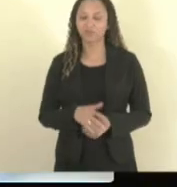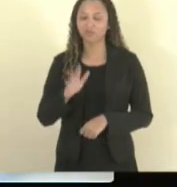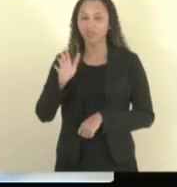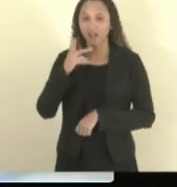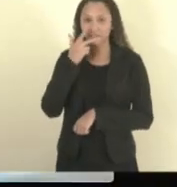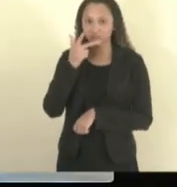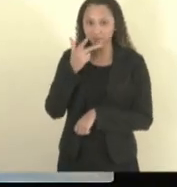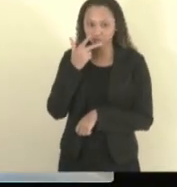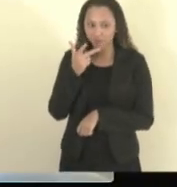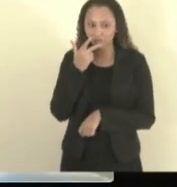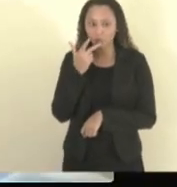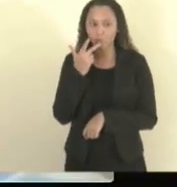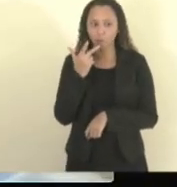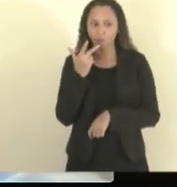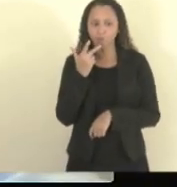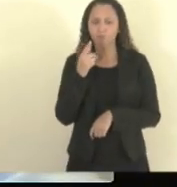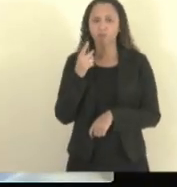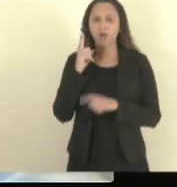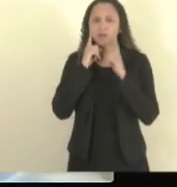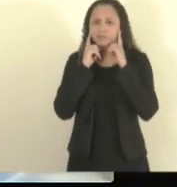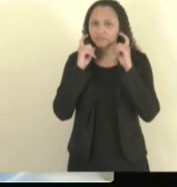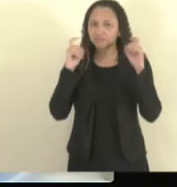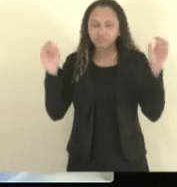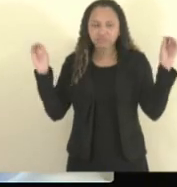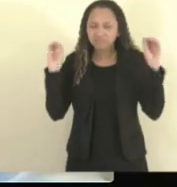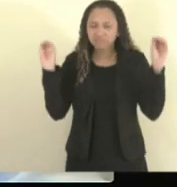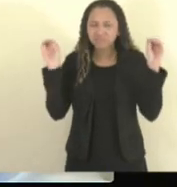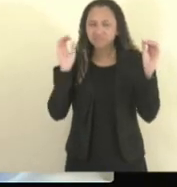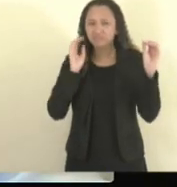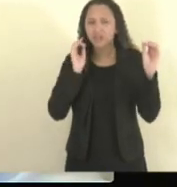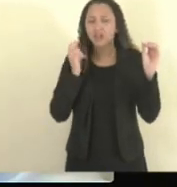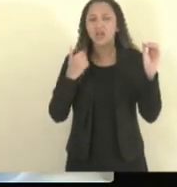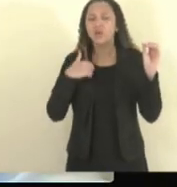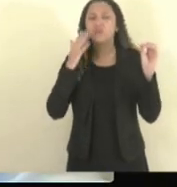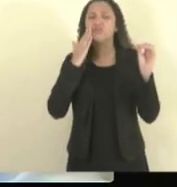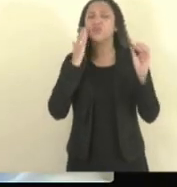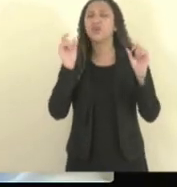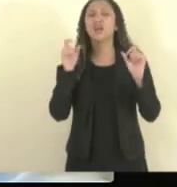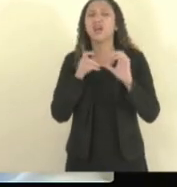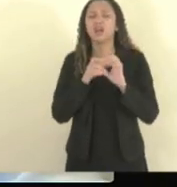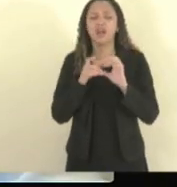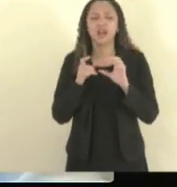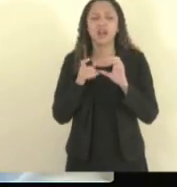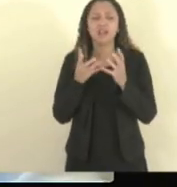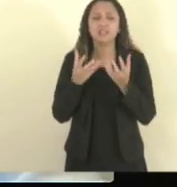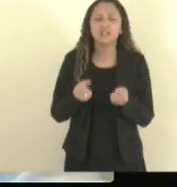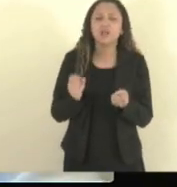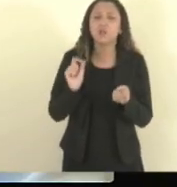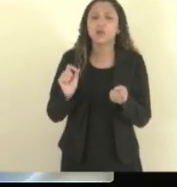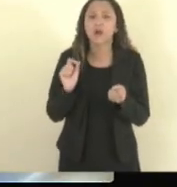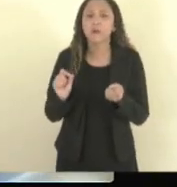e deu uma falhada aqui no meu áudio e eu não escutei o que nós estamos deliberando agora. Se vossa excelência puder repetir, eu agradeço.